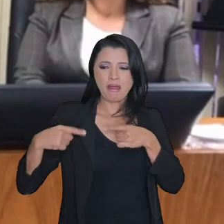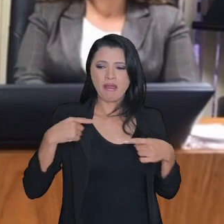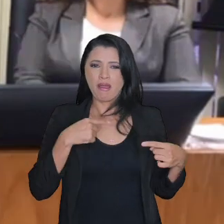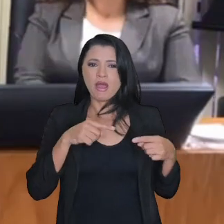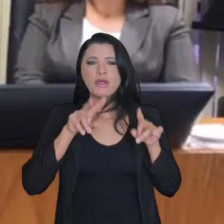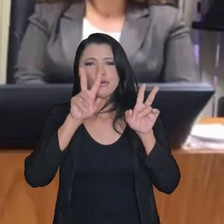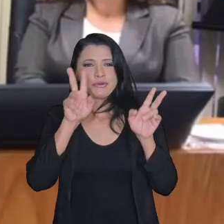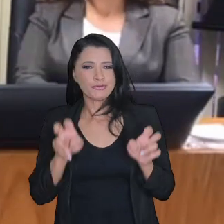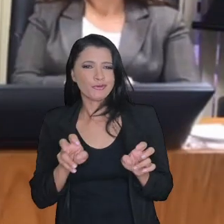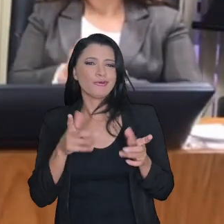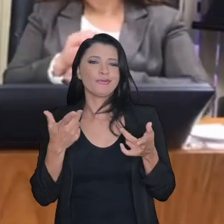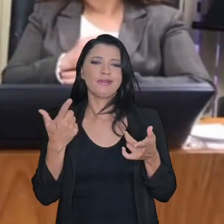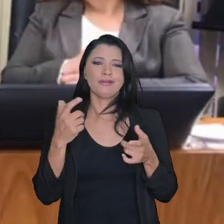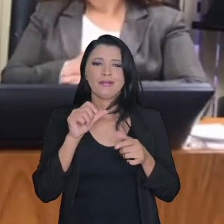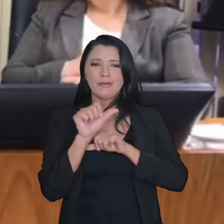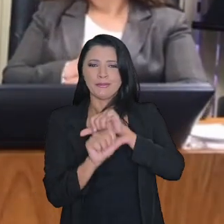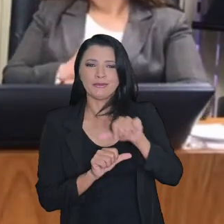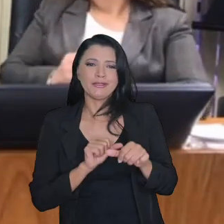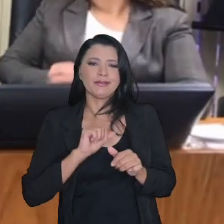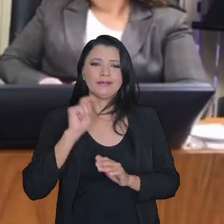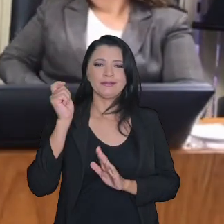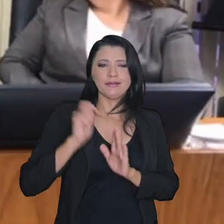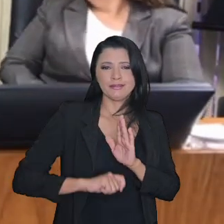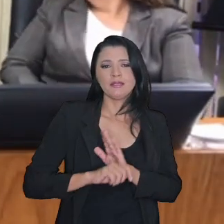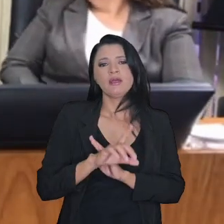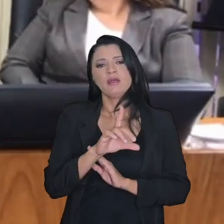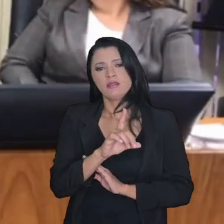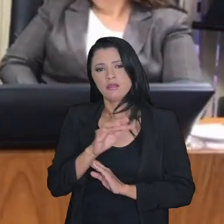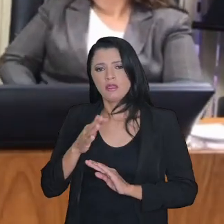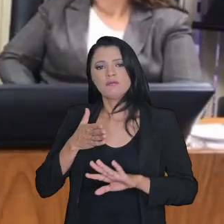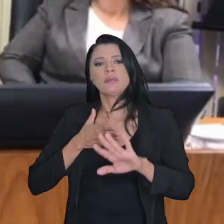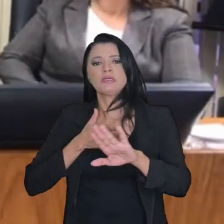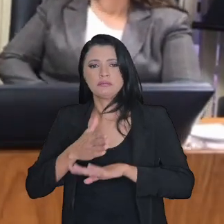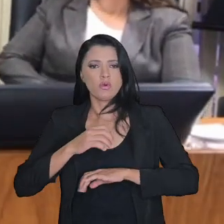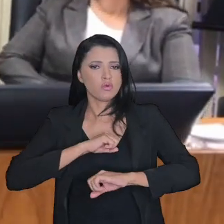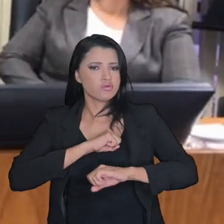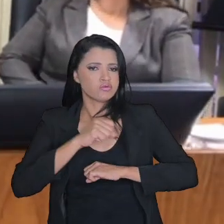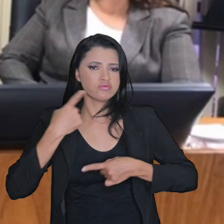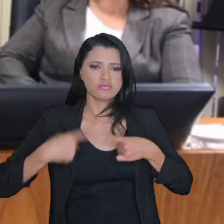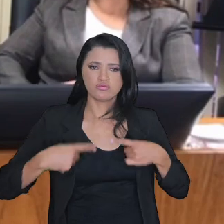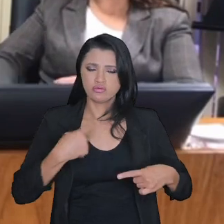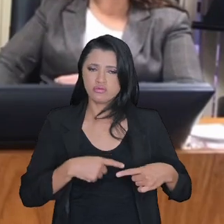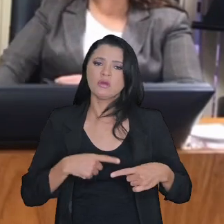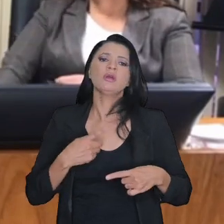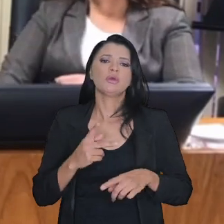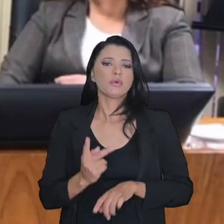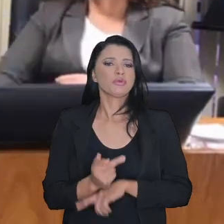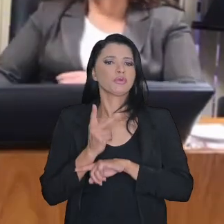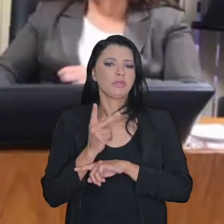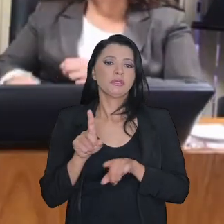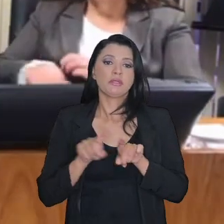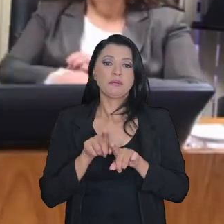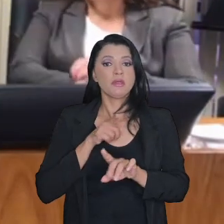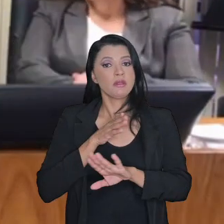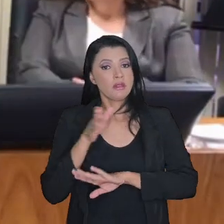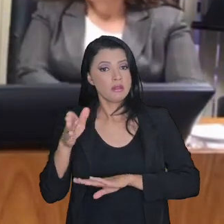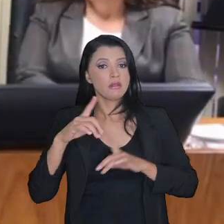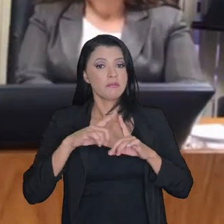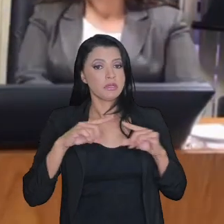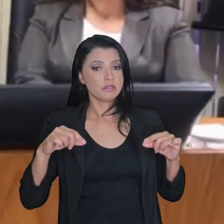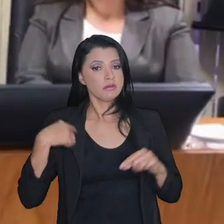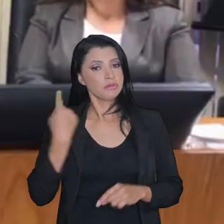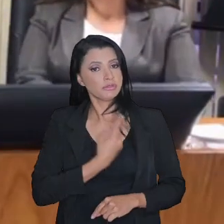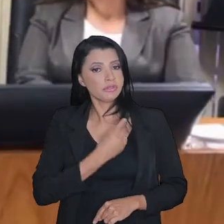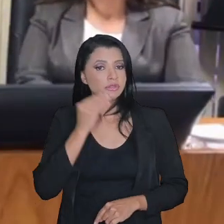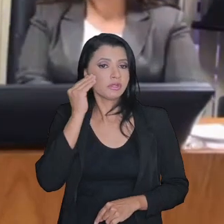O Centro Federal participou ativamente dos debates, a Procuradoria também está em Brasília. e a gente tenta... Está tentando, no momento possível, fazer reforma